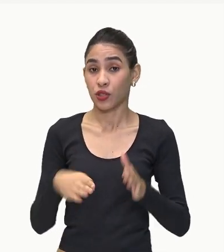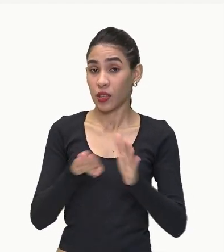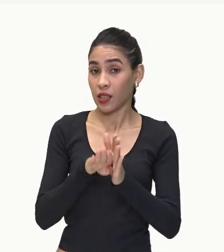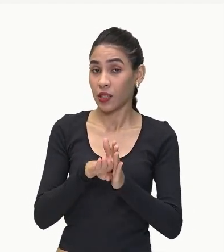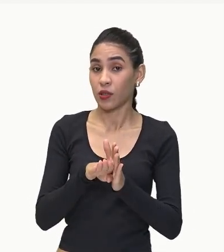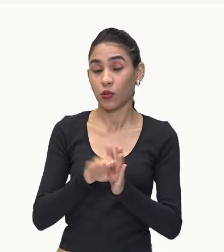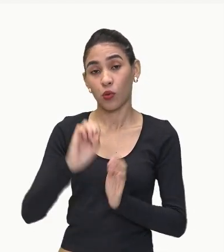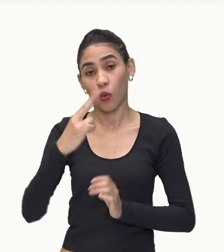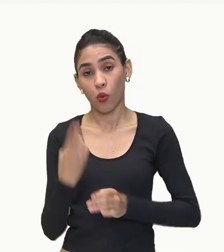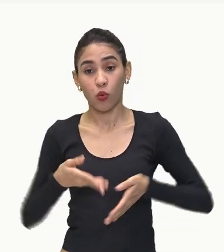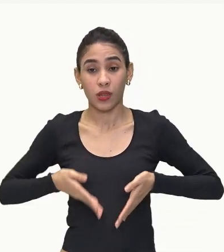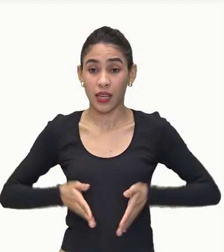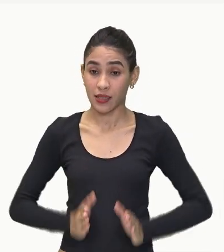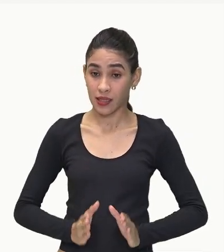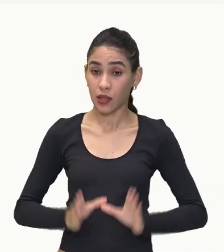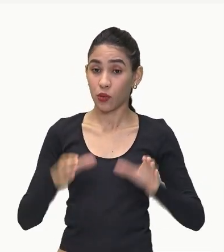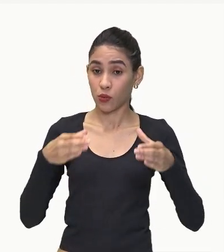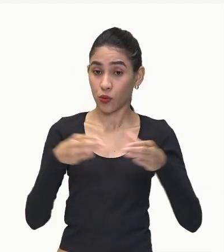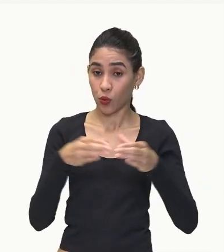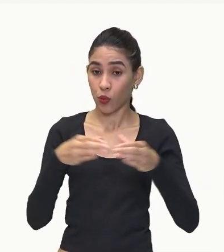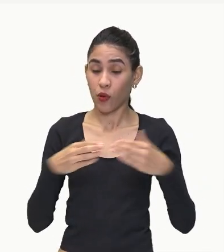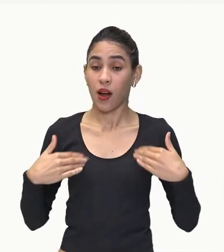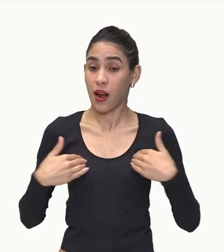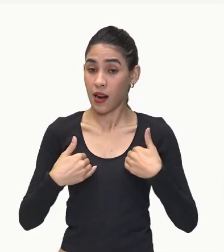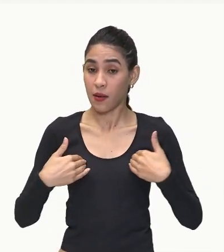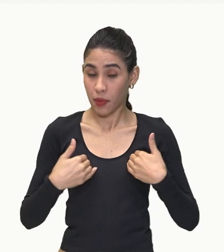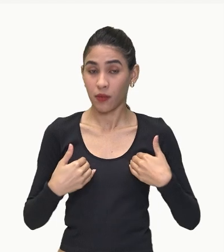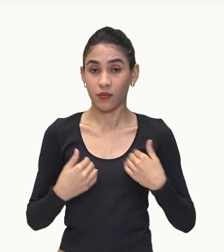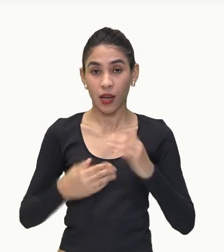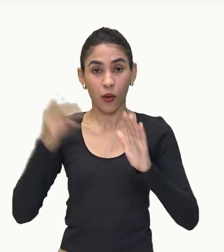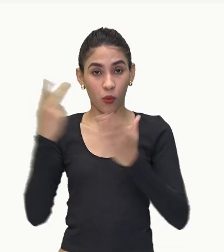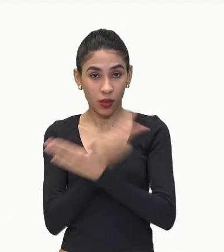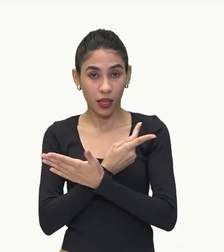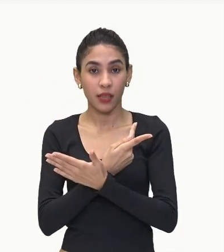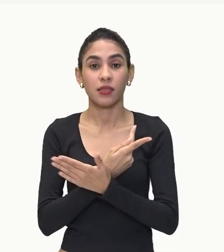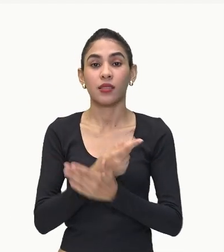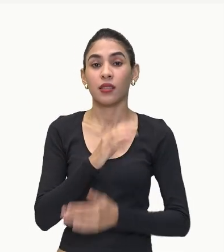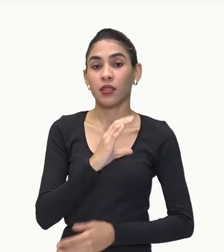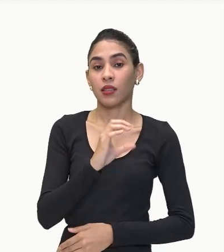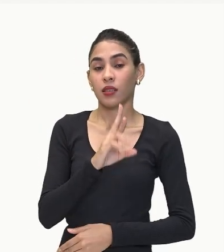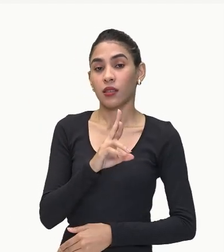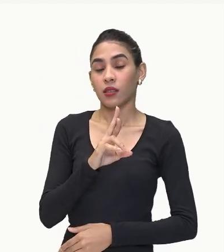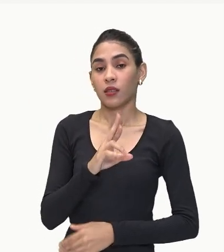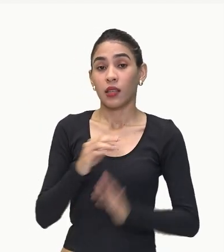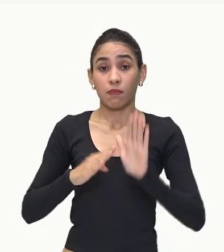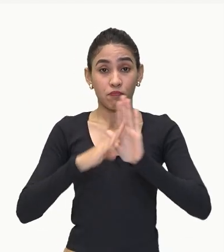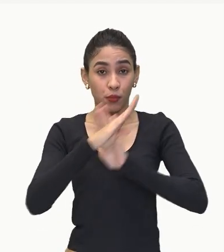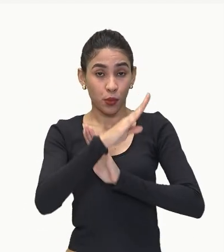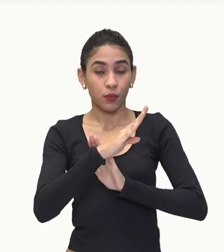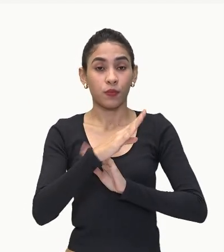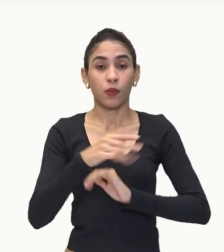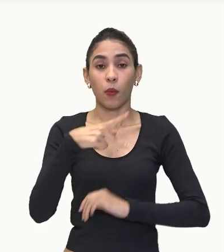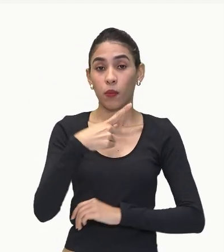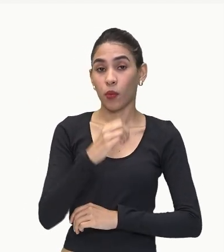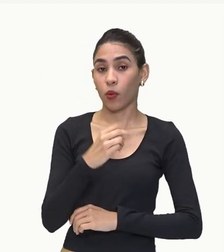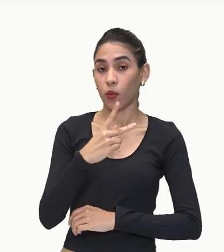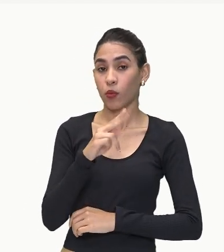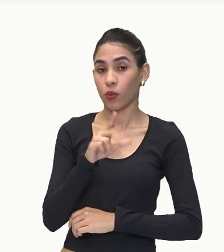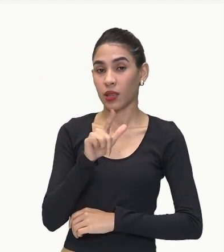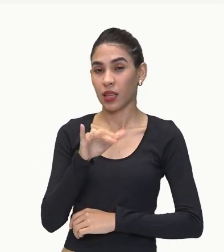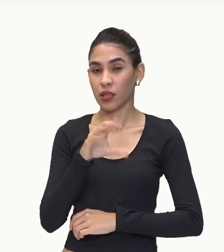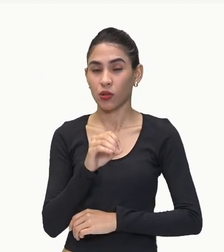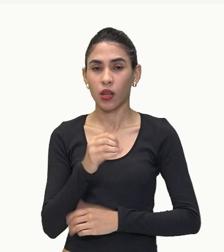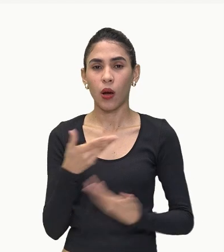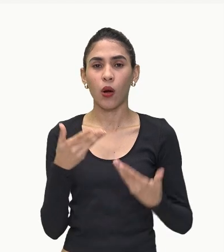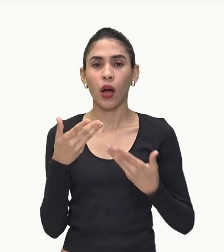Ou está nascendo Espécies Aqui ocorre O crescimento Populacional E para diminuir A população Nessa